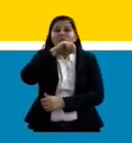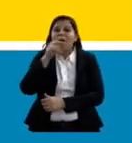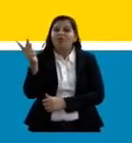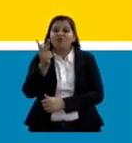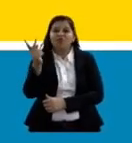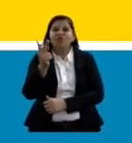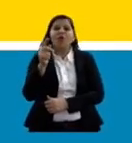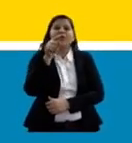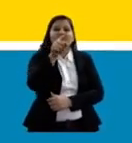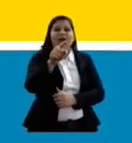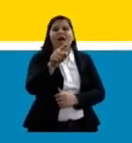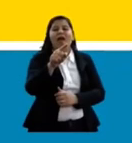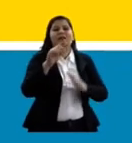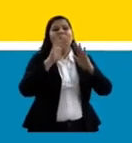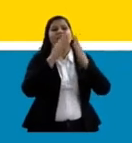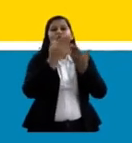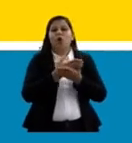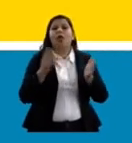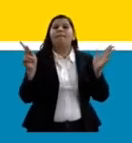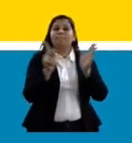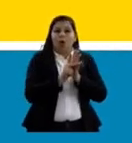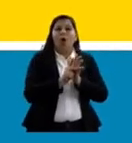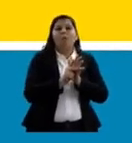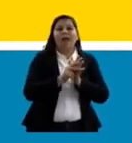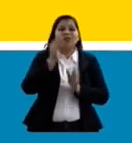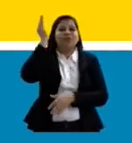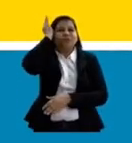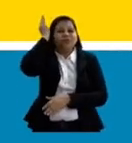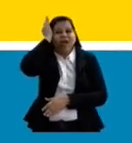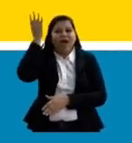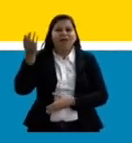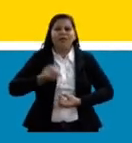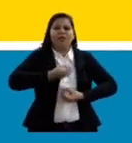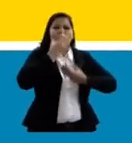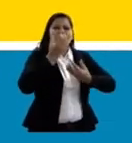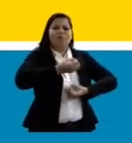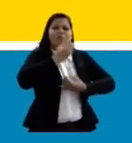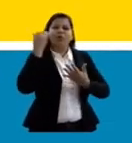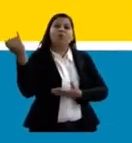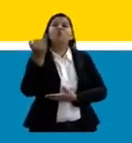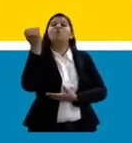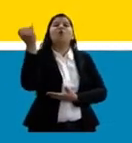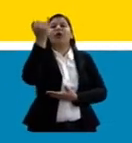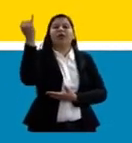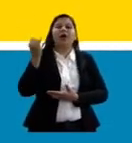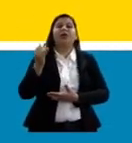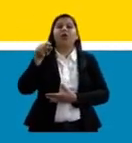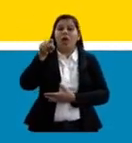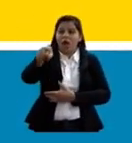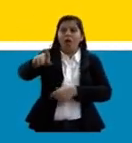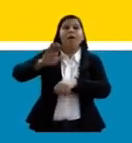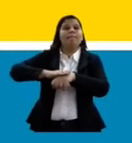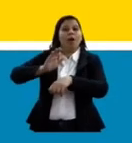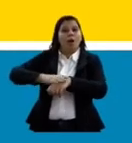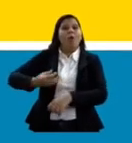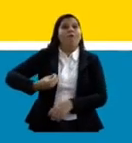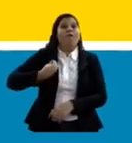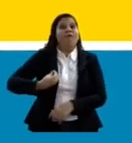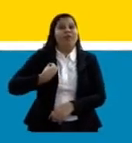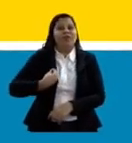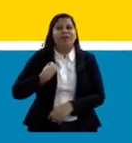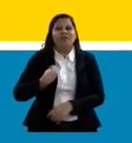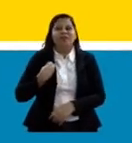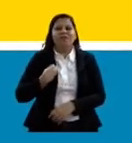escolas do SESC, fazendo esse depoimento tão importante de quem realmente vive com significado